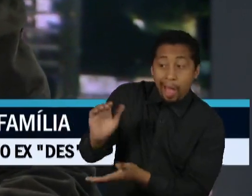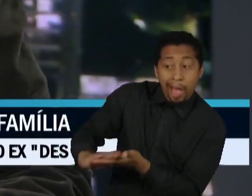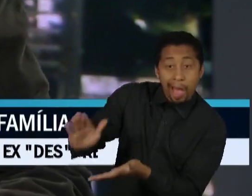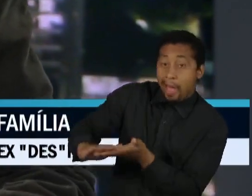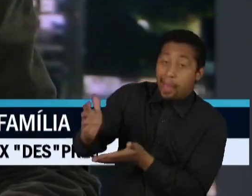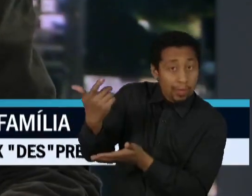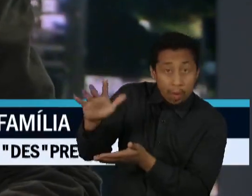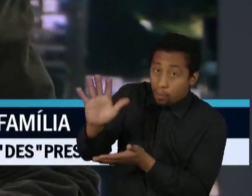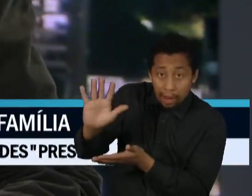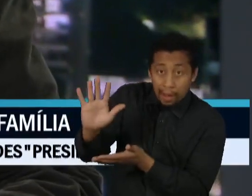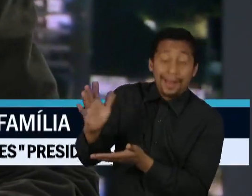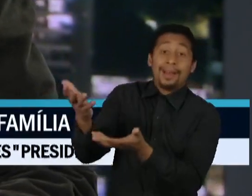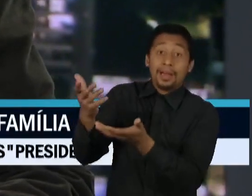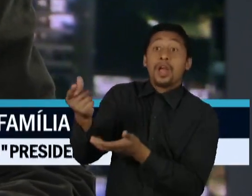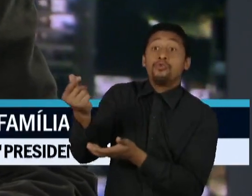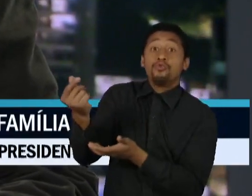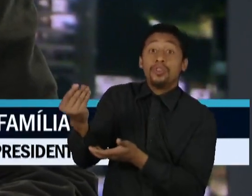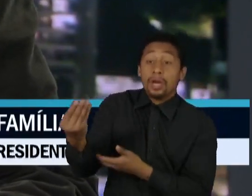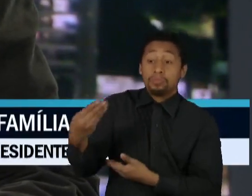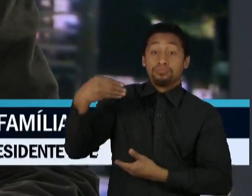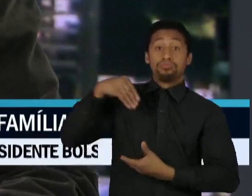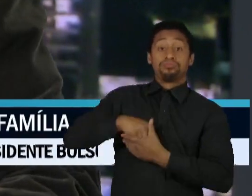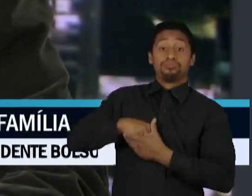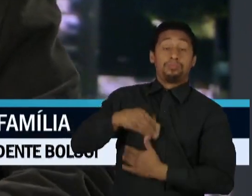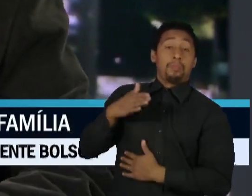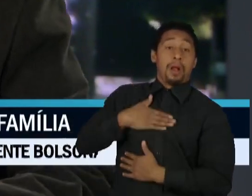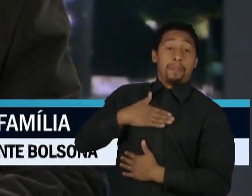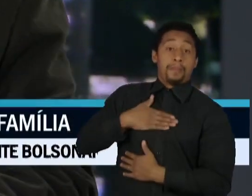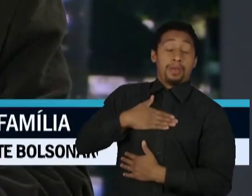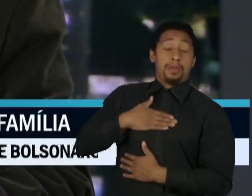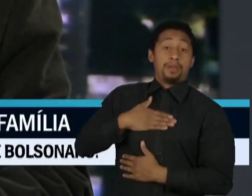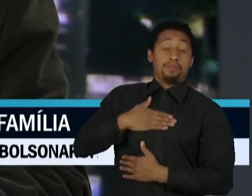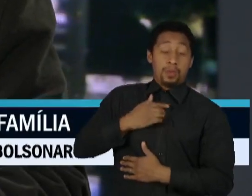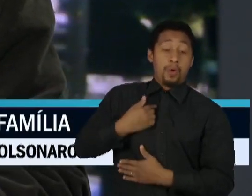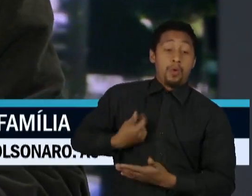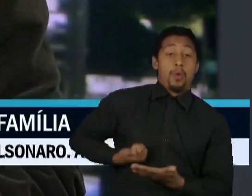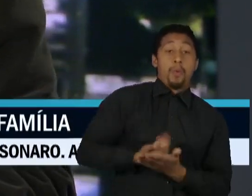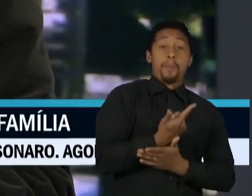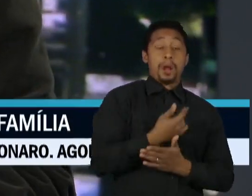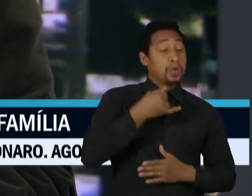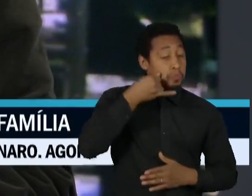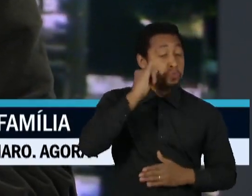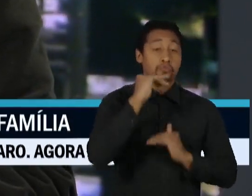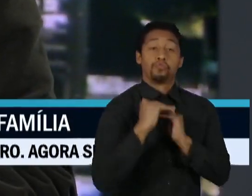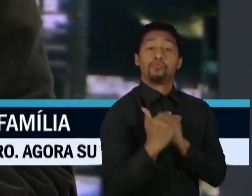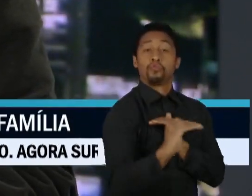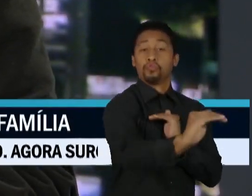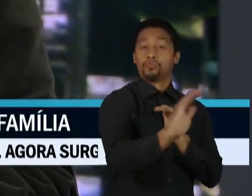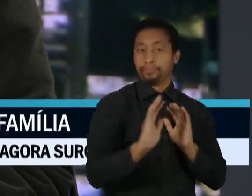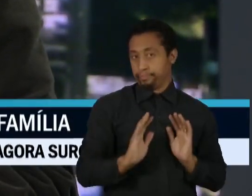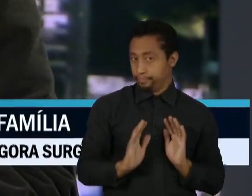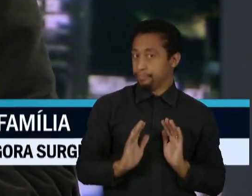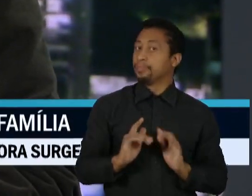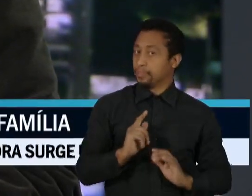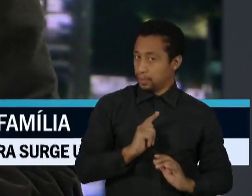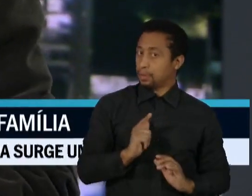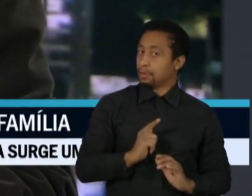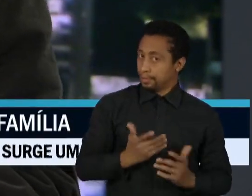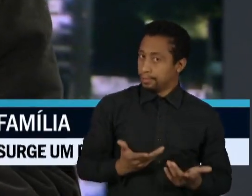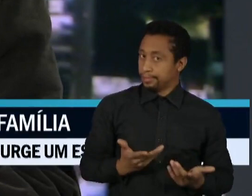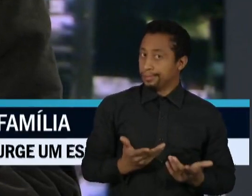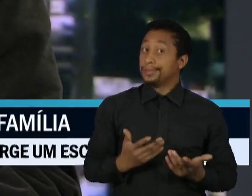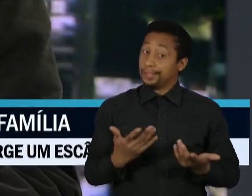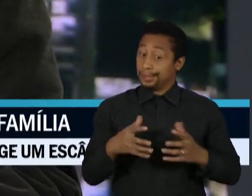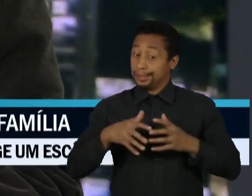certo? Ao que ela se referia. Quer dizer, de um lado tem uma